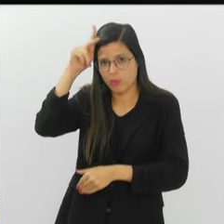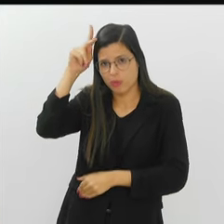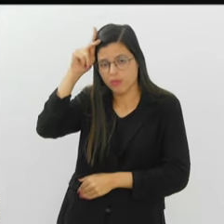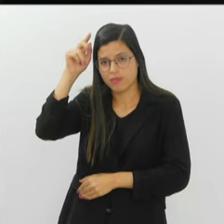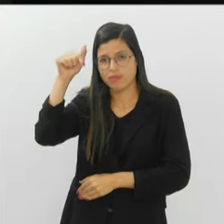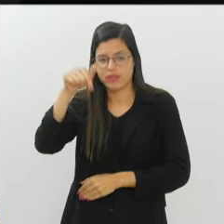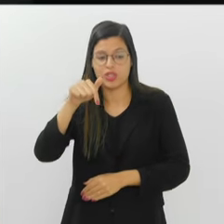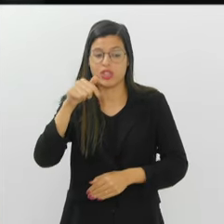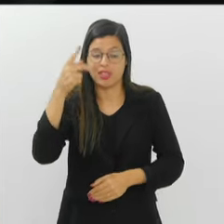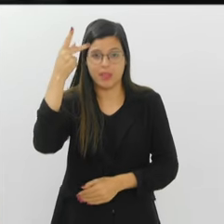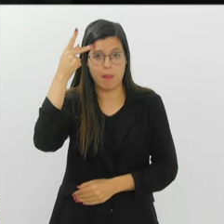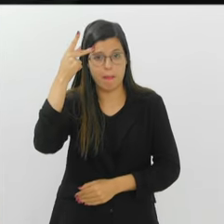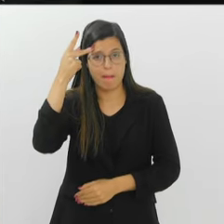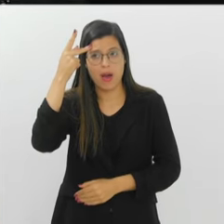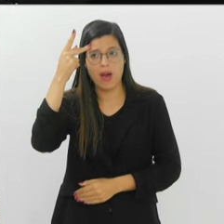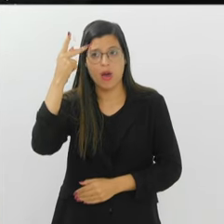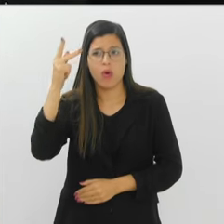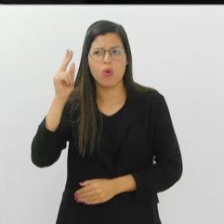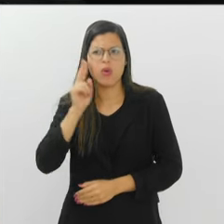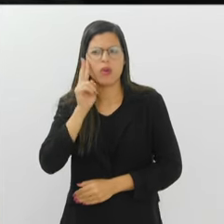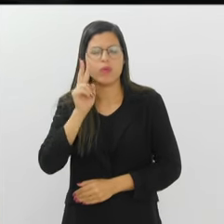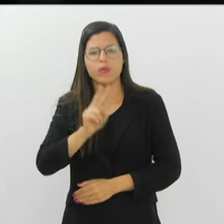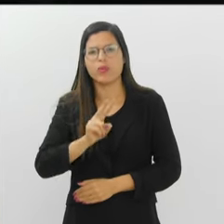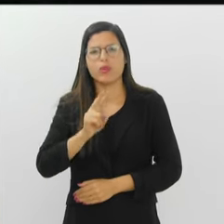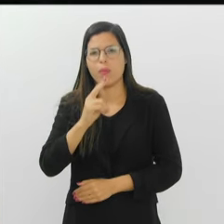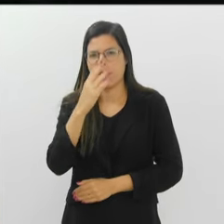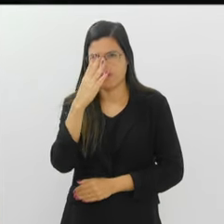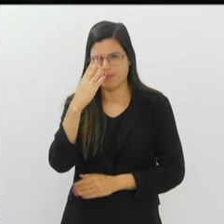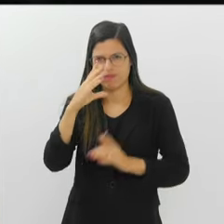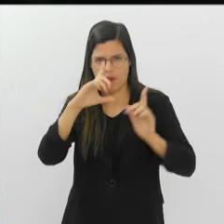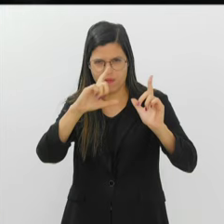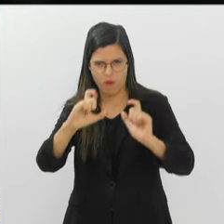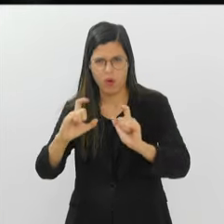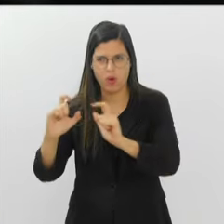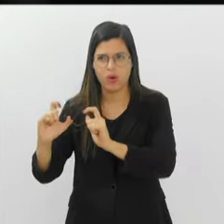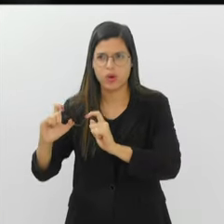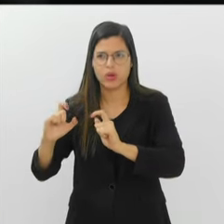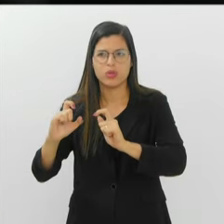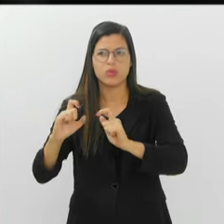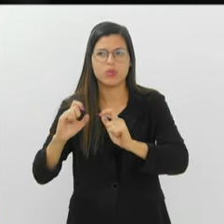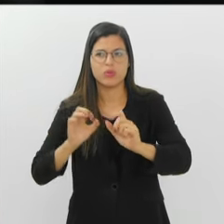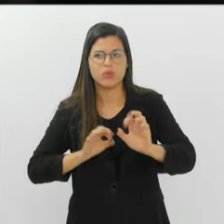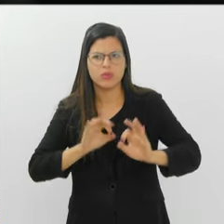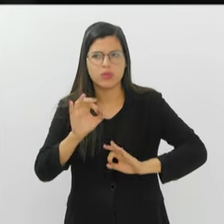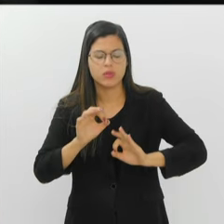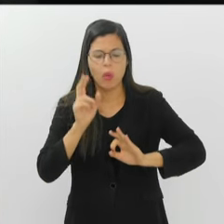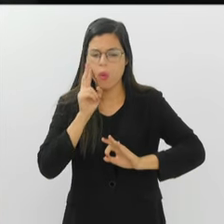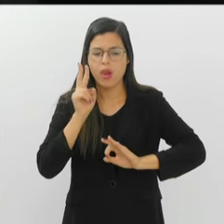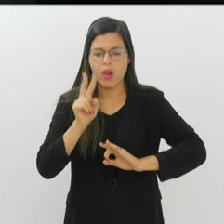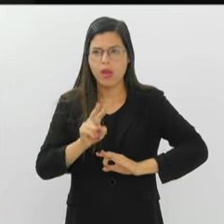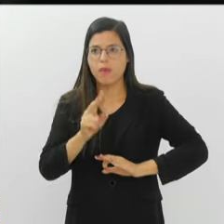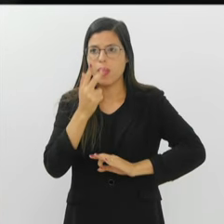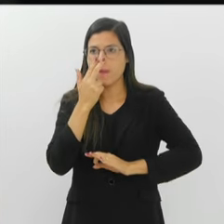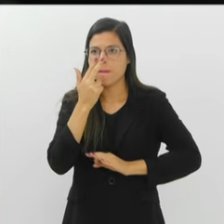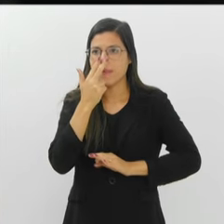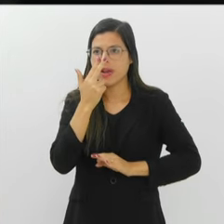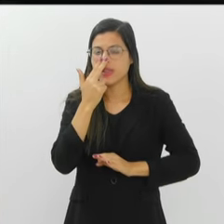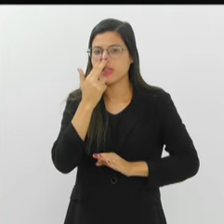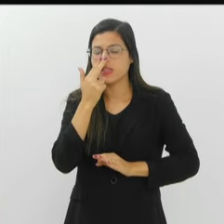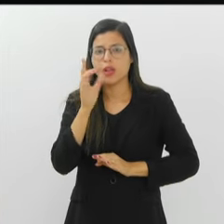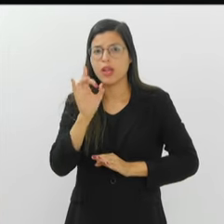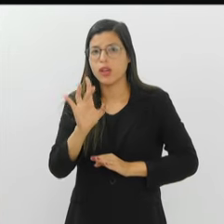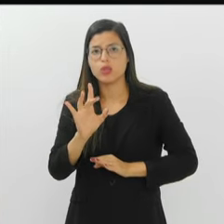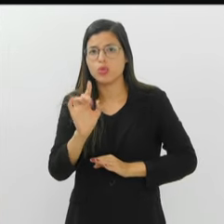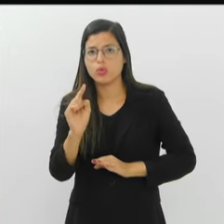uniformidade na estética? Porque uma vez eu vi uma foto aérea da concentração, com as baias, coisa e tal. Você olhava